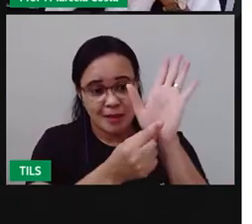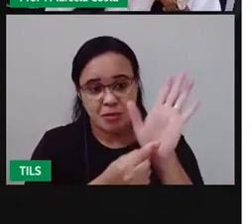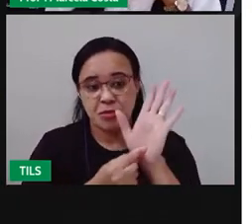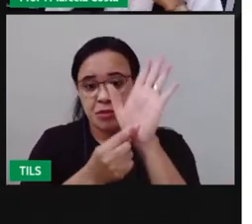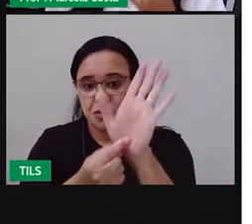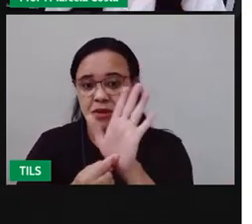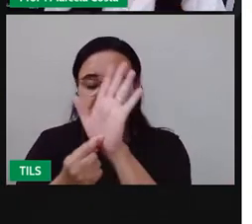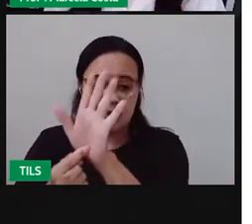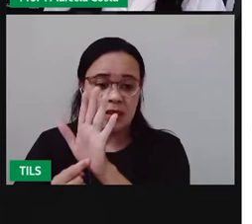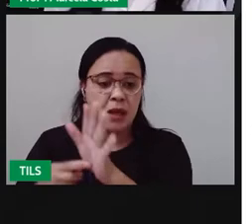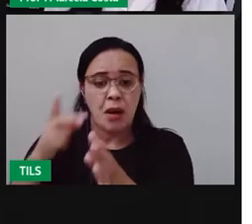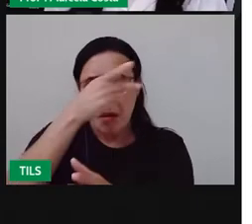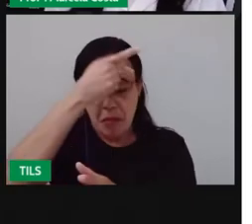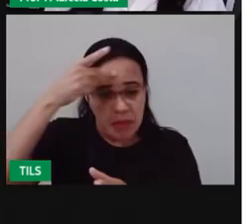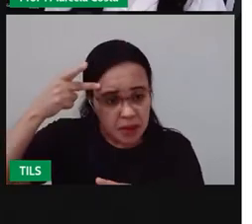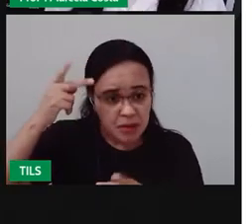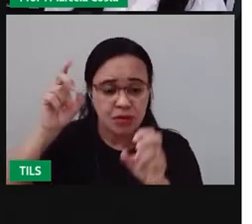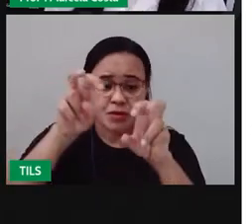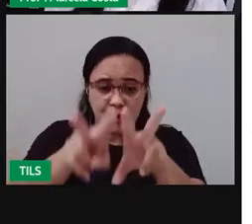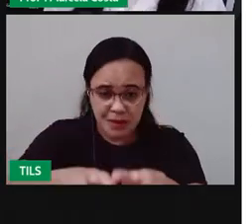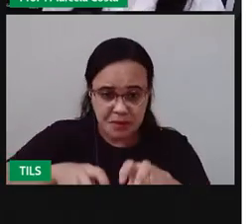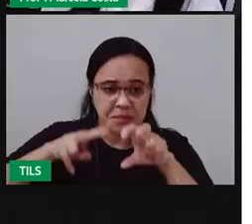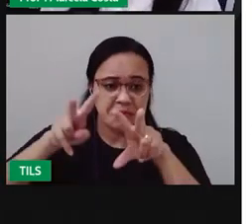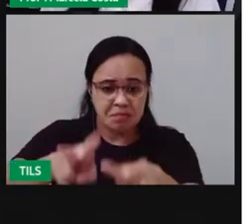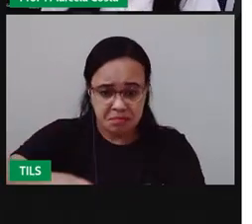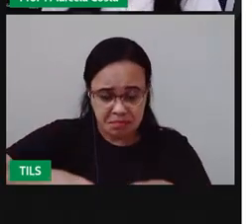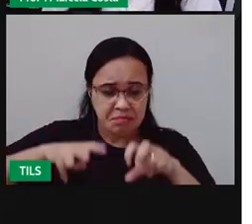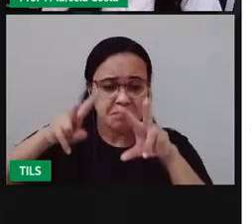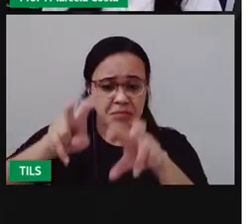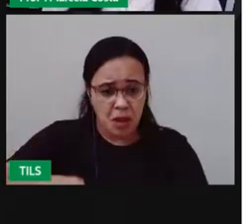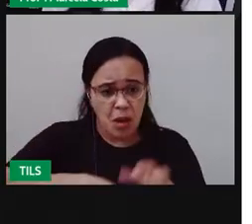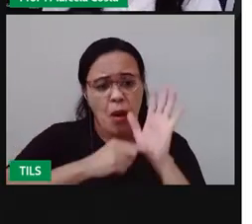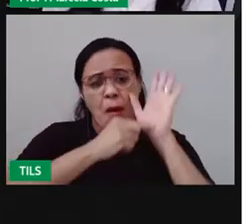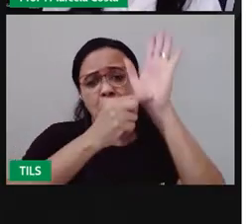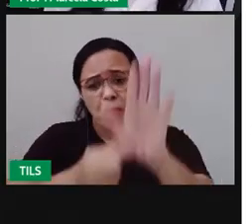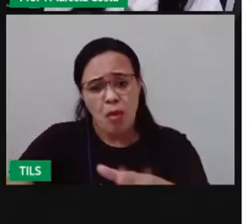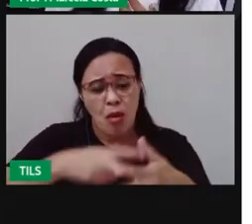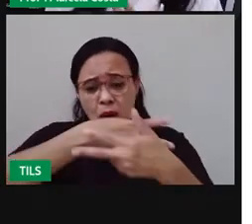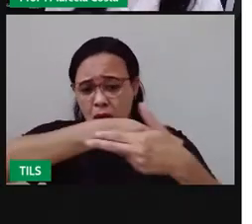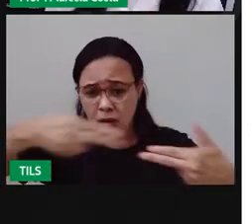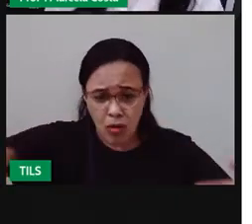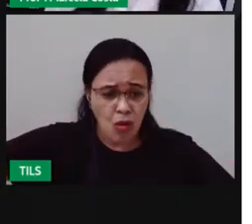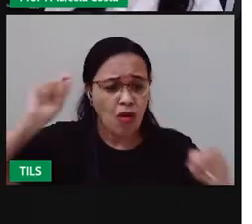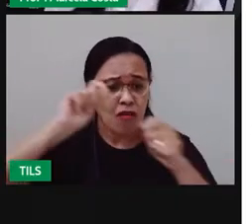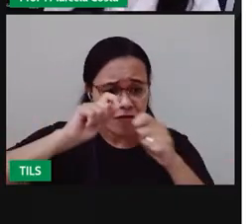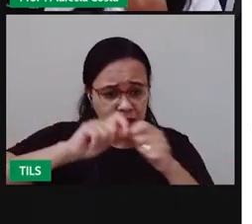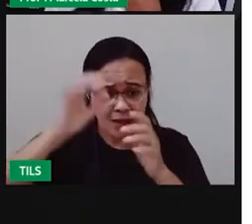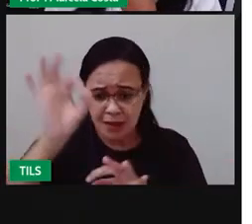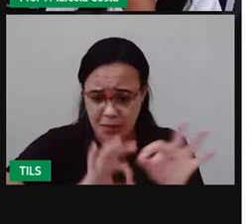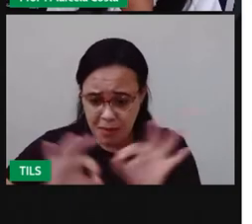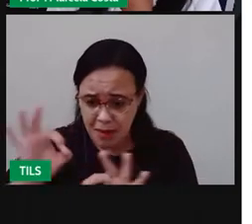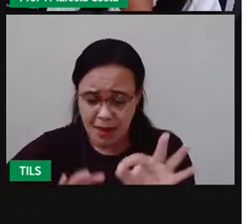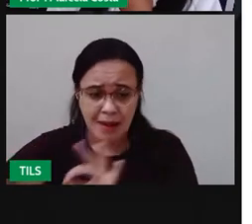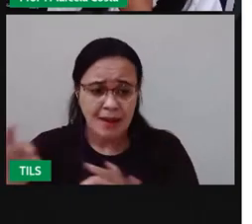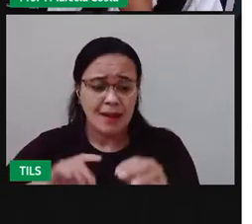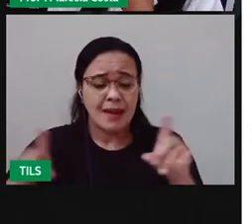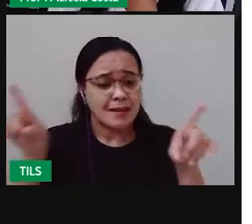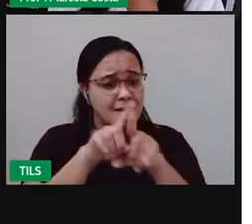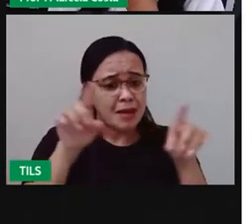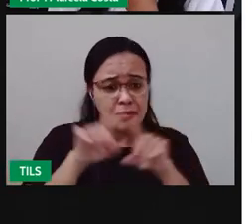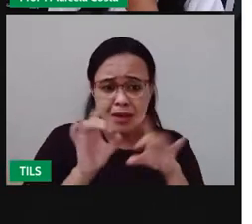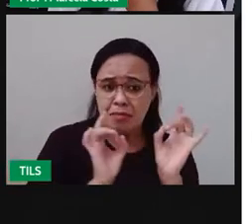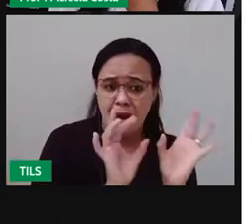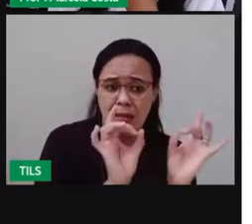agricultores são beneficiados mostrando aí suas produções e comercializando gerando renda